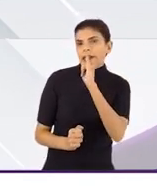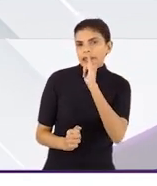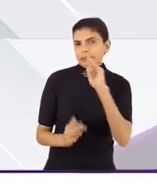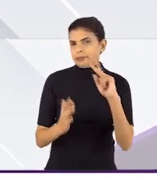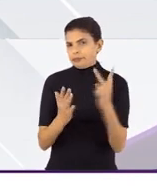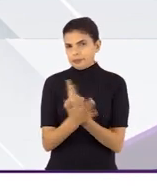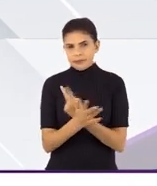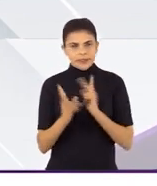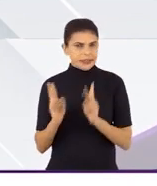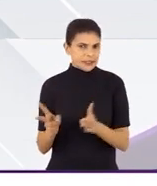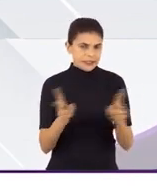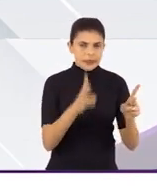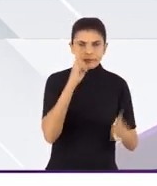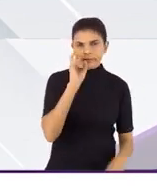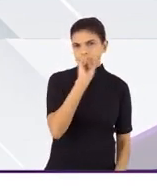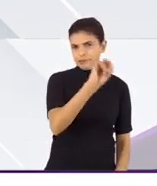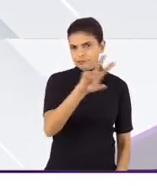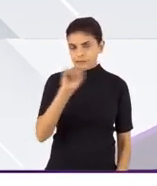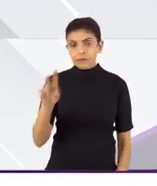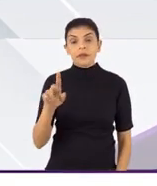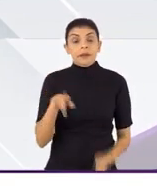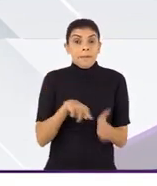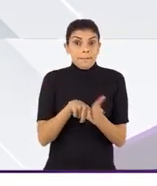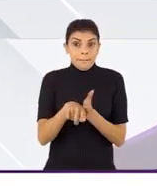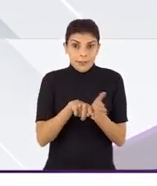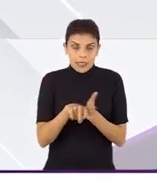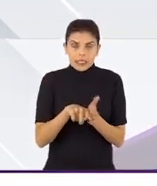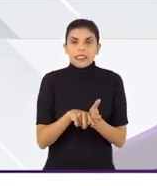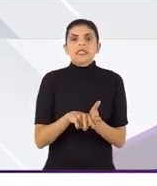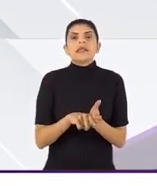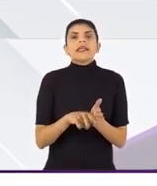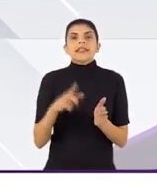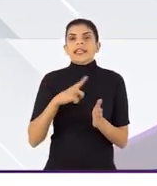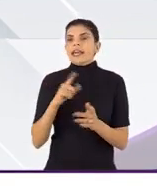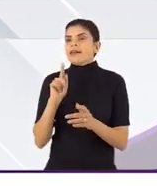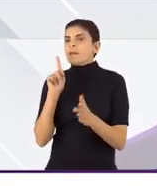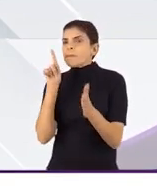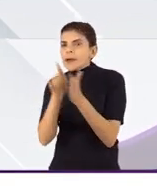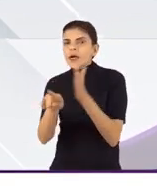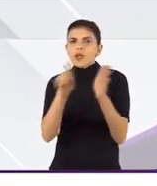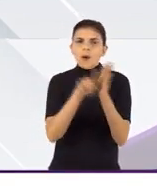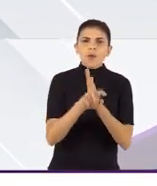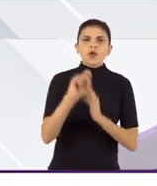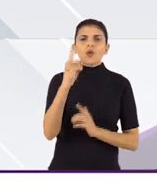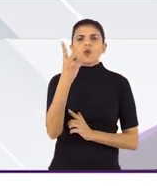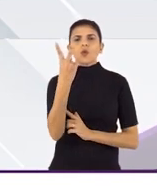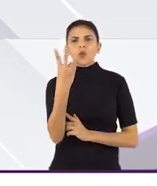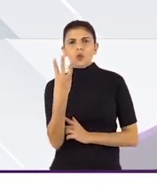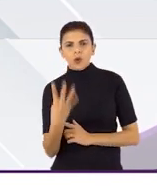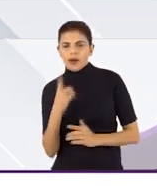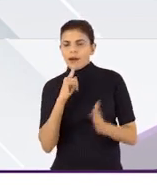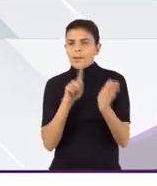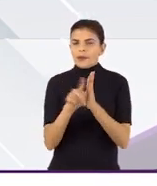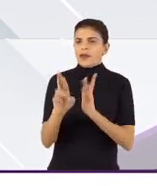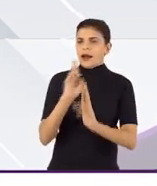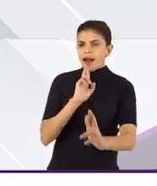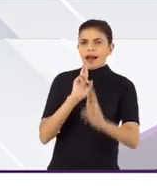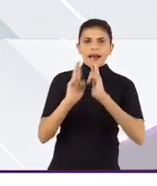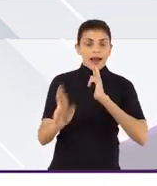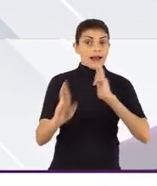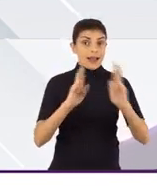trago um exemplo de que uma pesquisa que vai ter um questionário e onde este